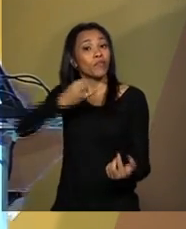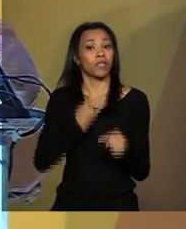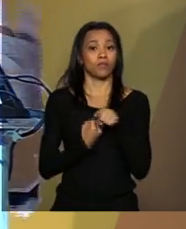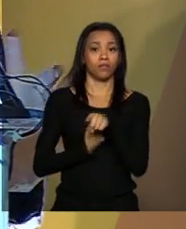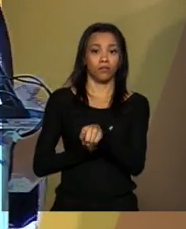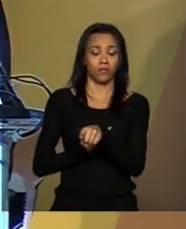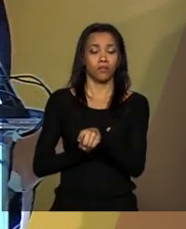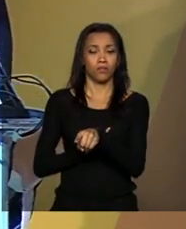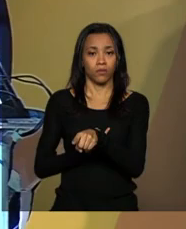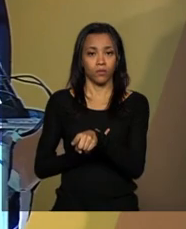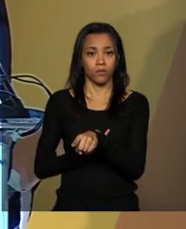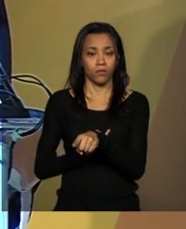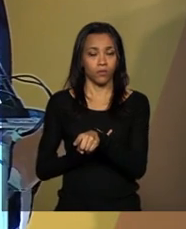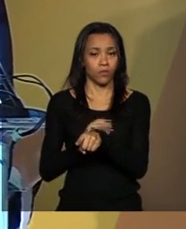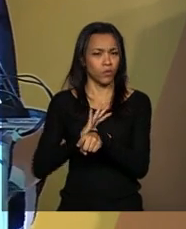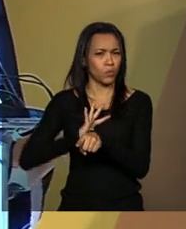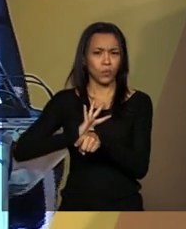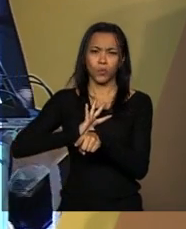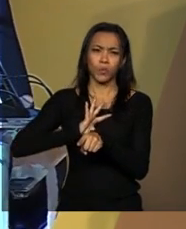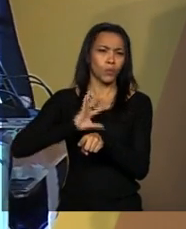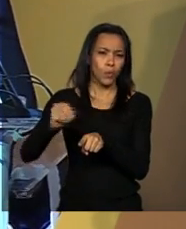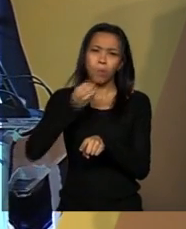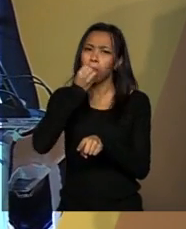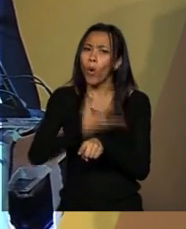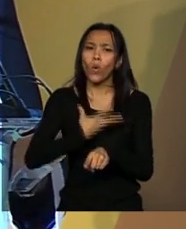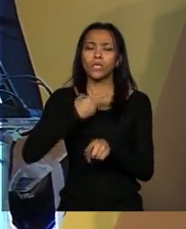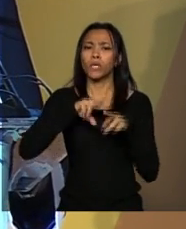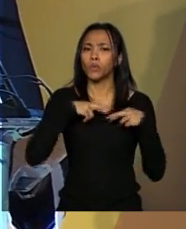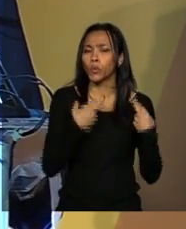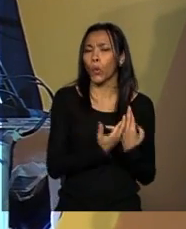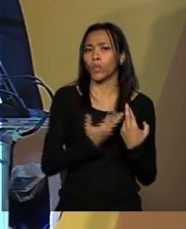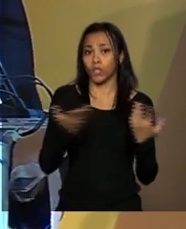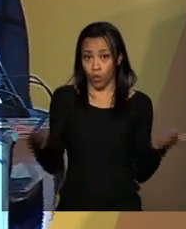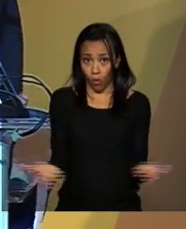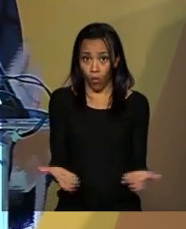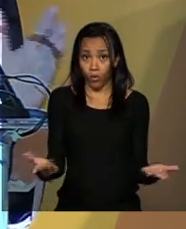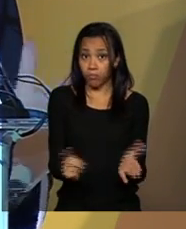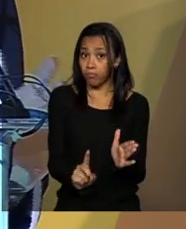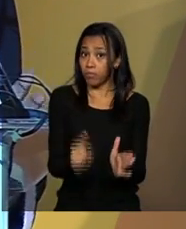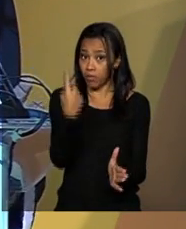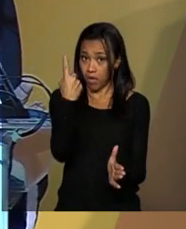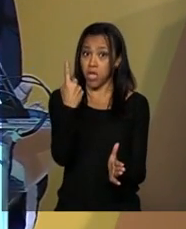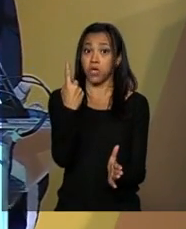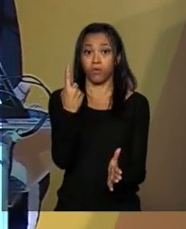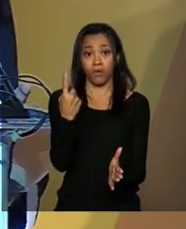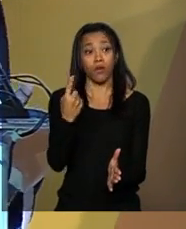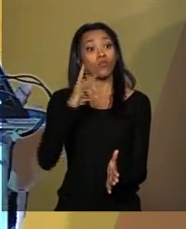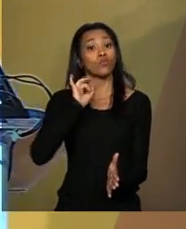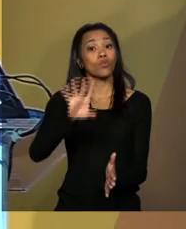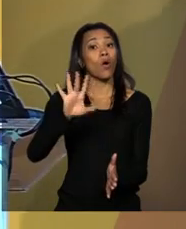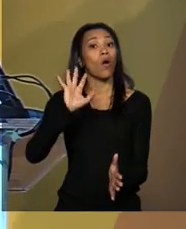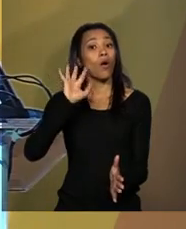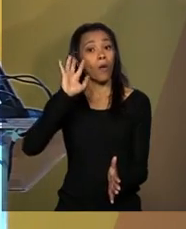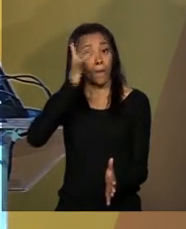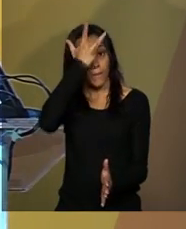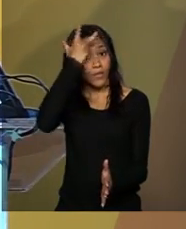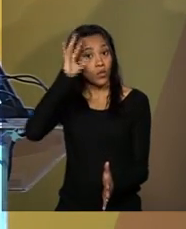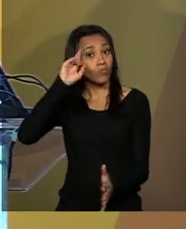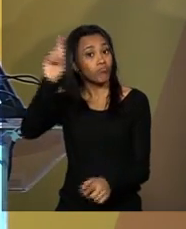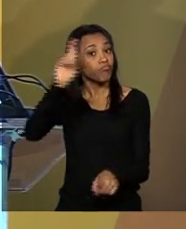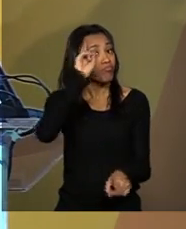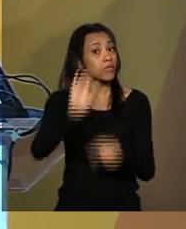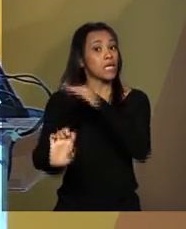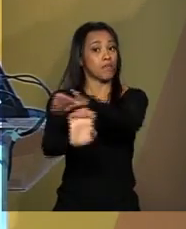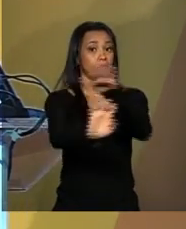todas essas boas reuniões que nós realizamos hoje, primeiro com grandes investidores, depois com